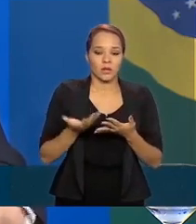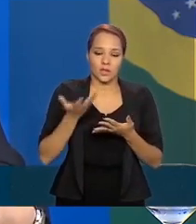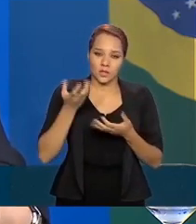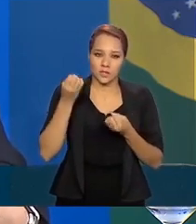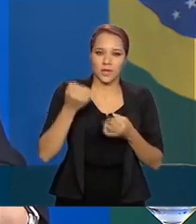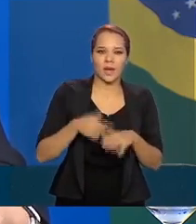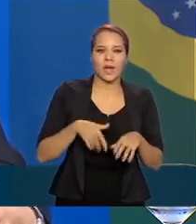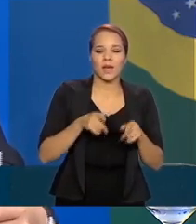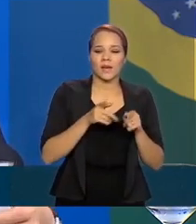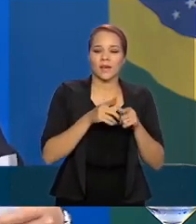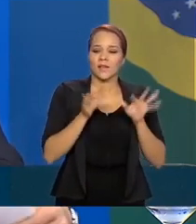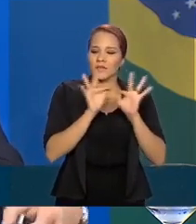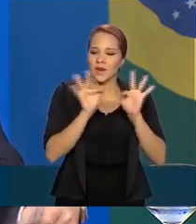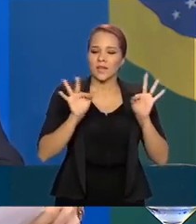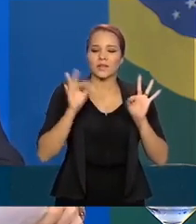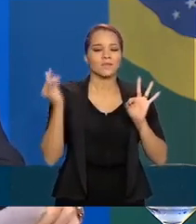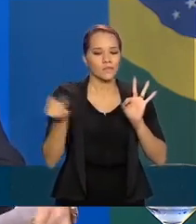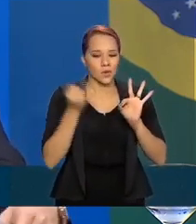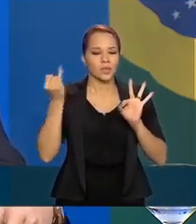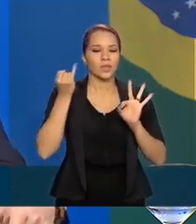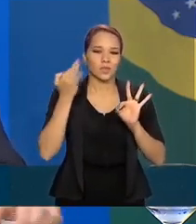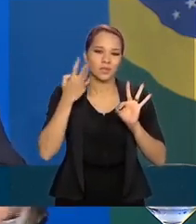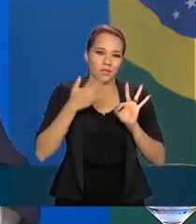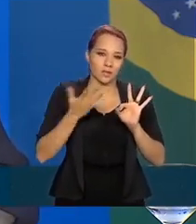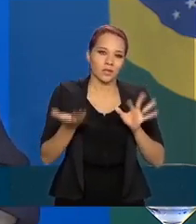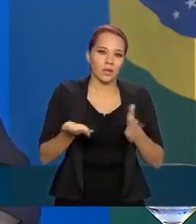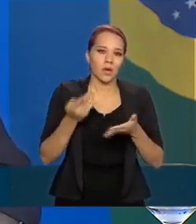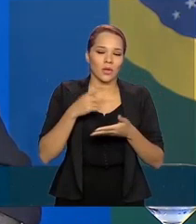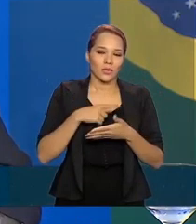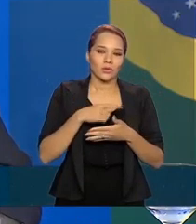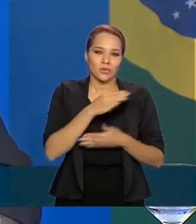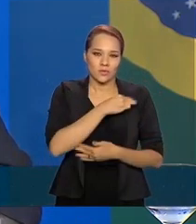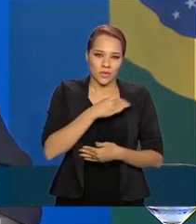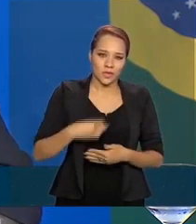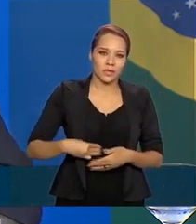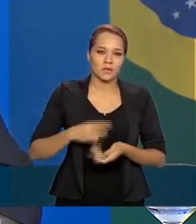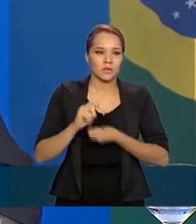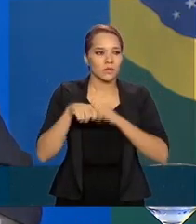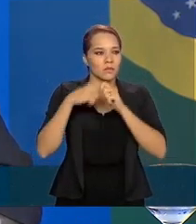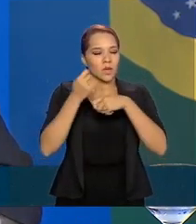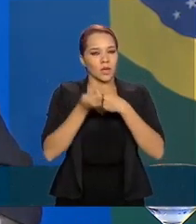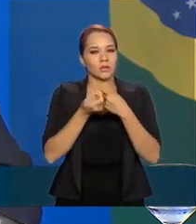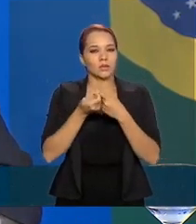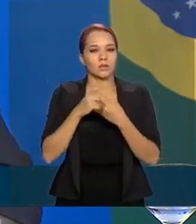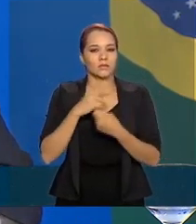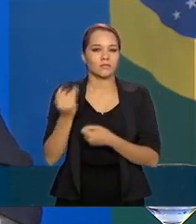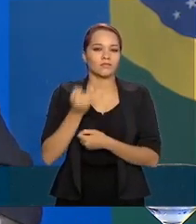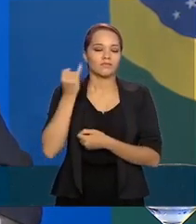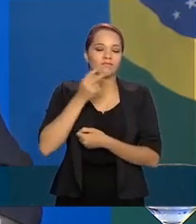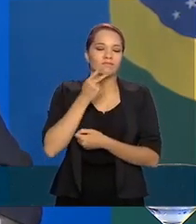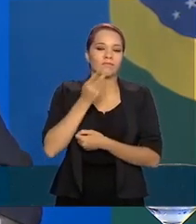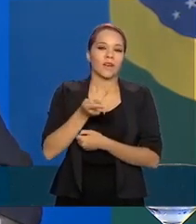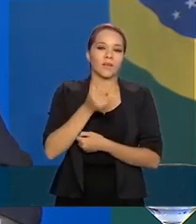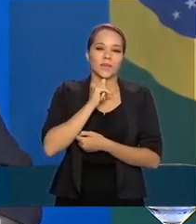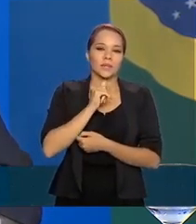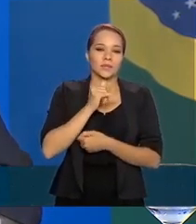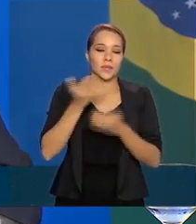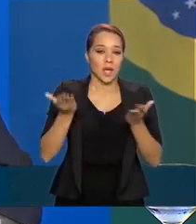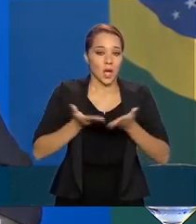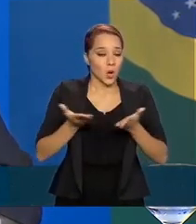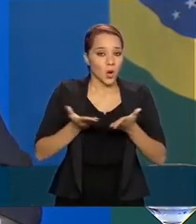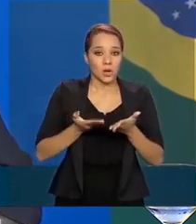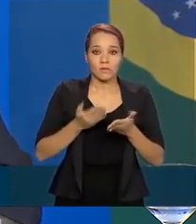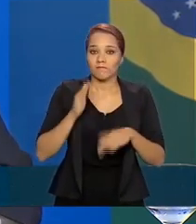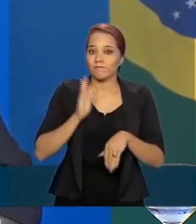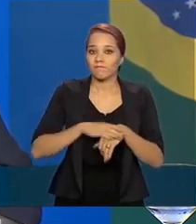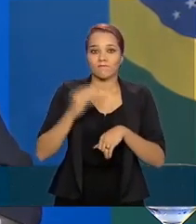citações que são muito interessantes. Por exemplo, nessa declaração de ministros de comércio, ela diz, por exemplo, que agora, mais do que nunca,